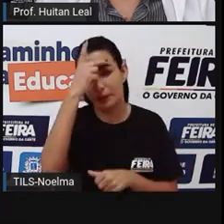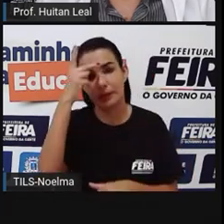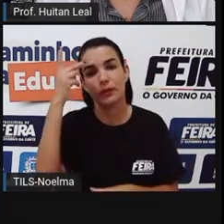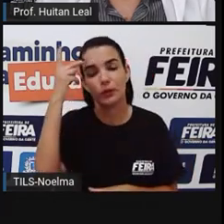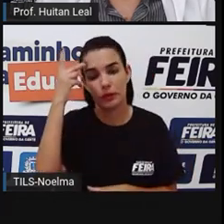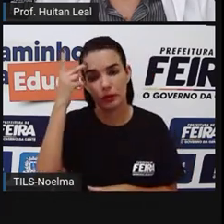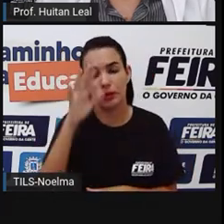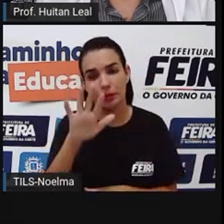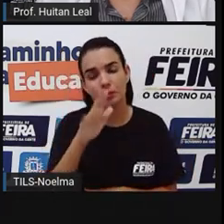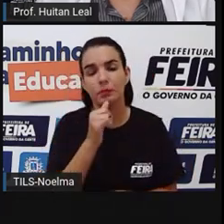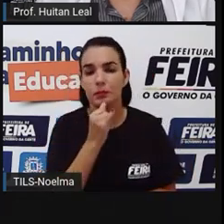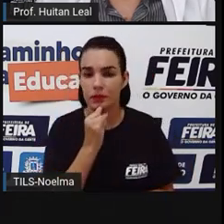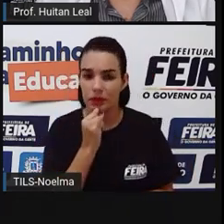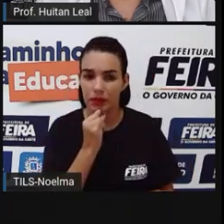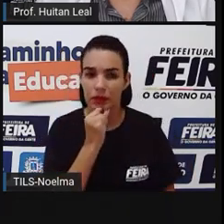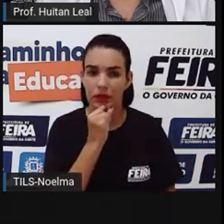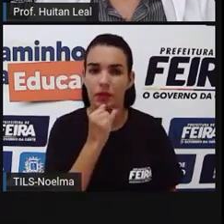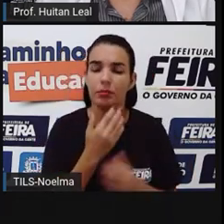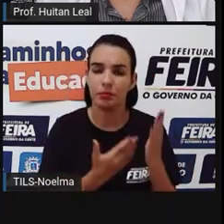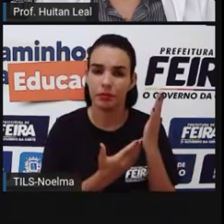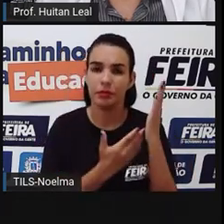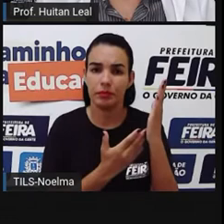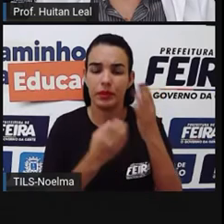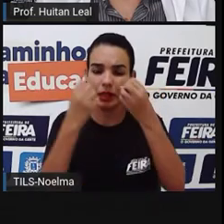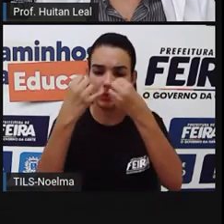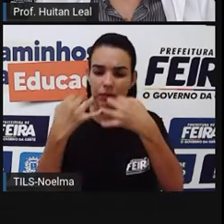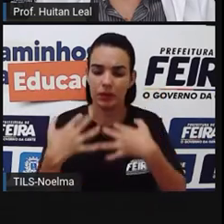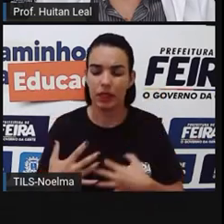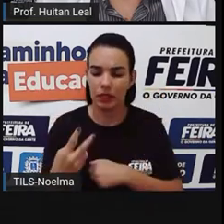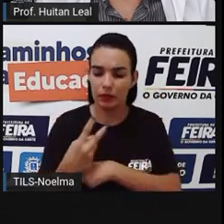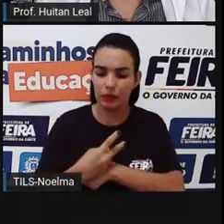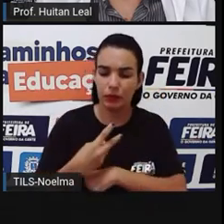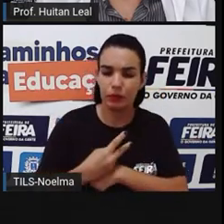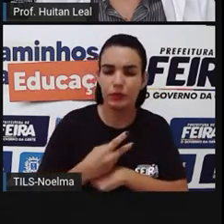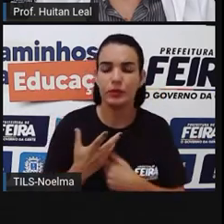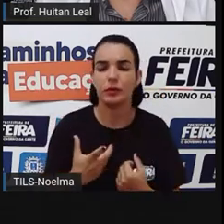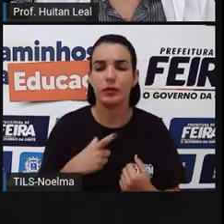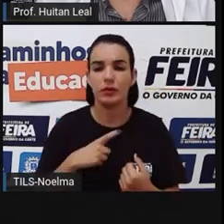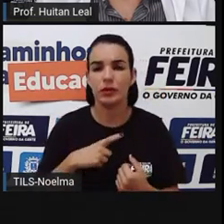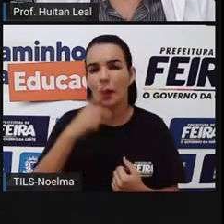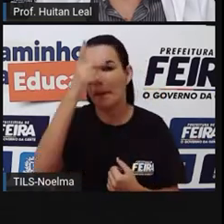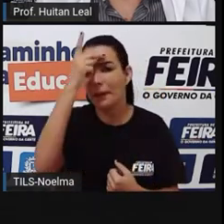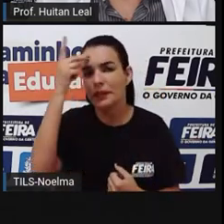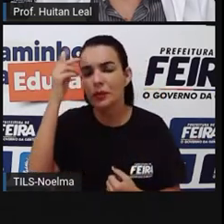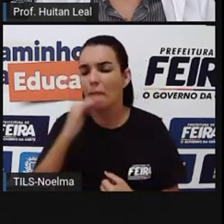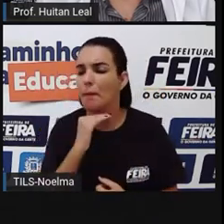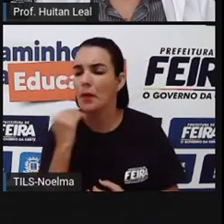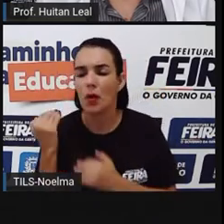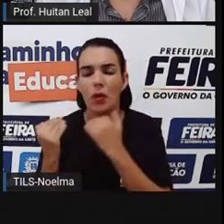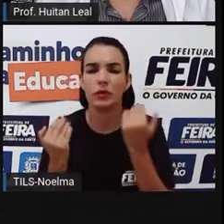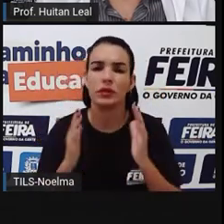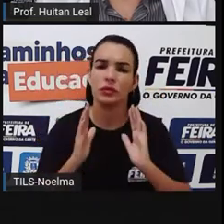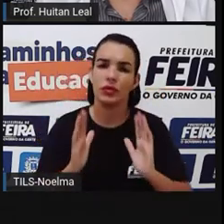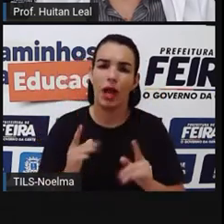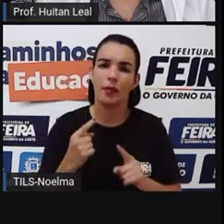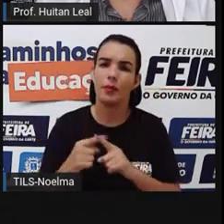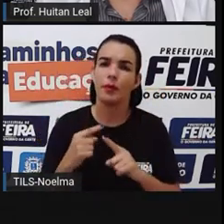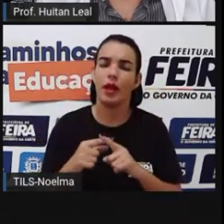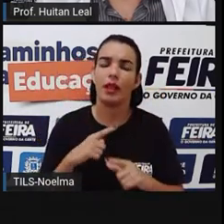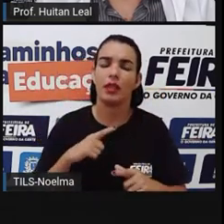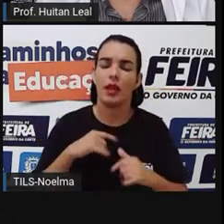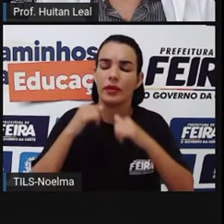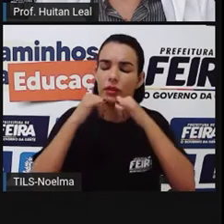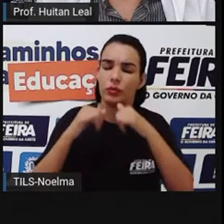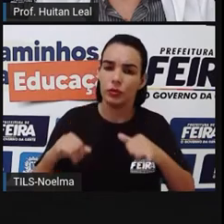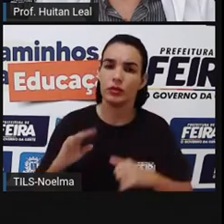Quando, por exemplo, como foi dito aí, pessoas foram mortas por virtude de notícias falsas,